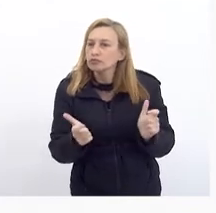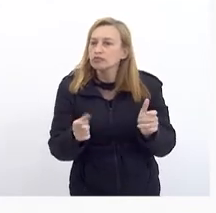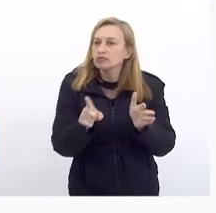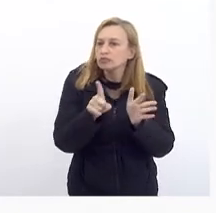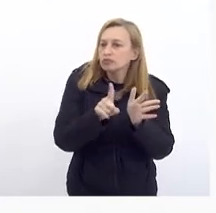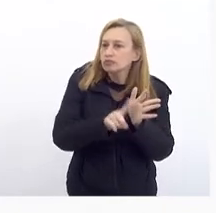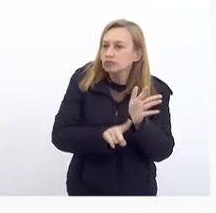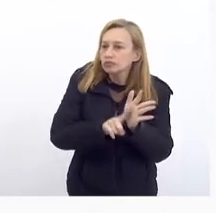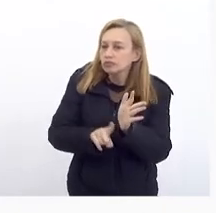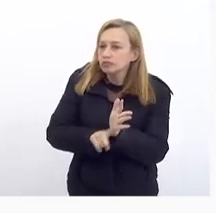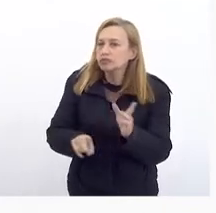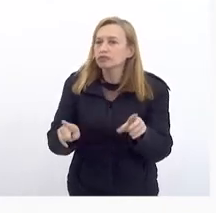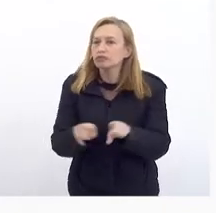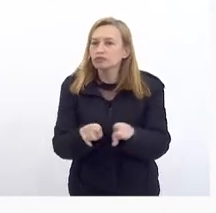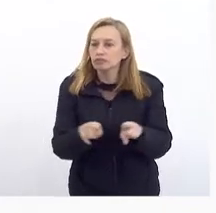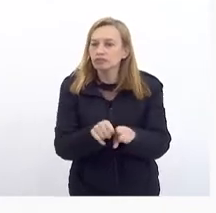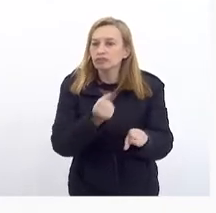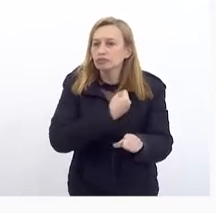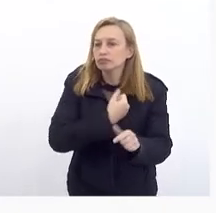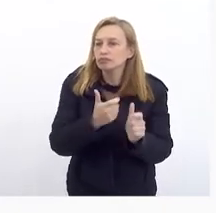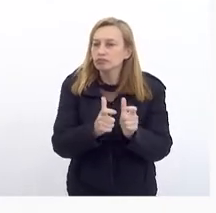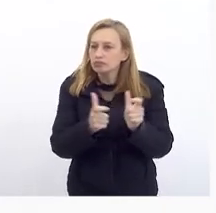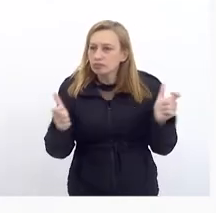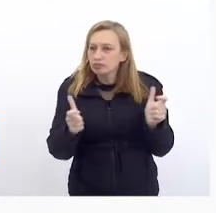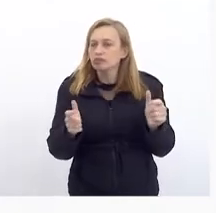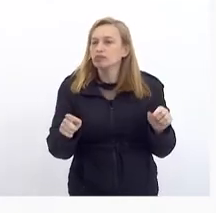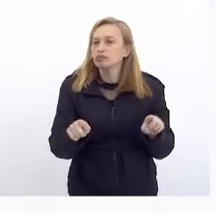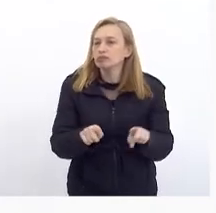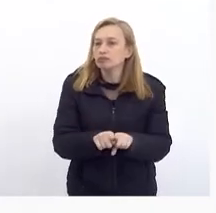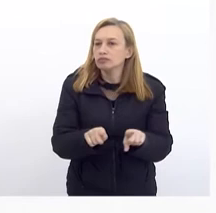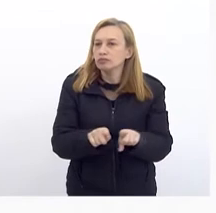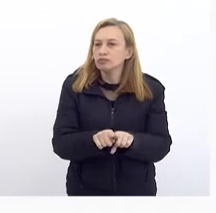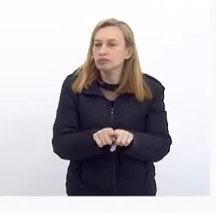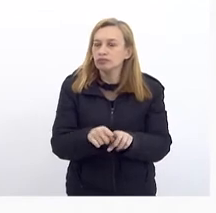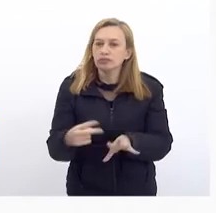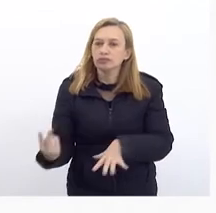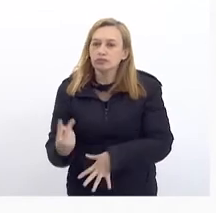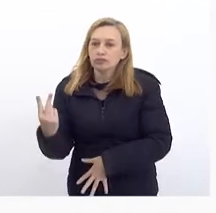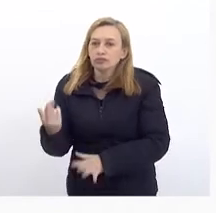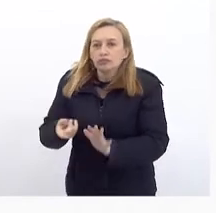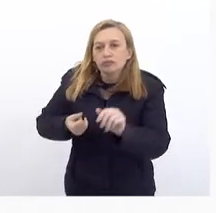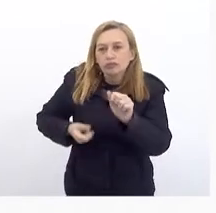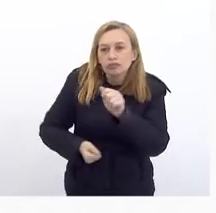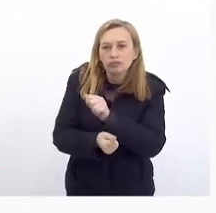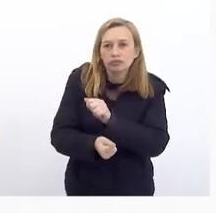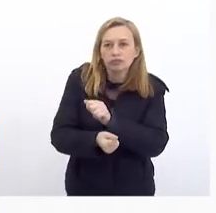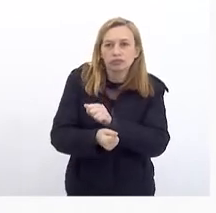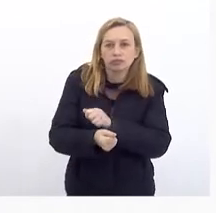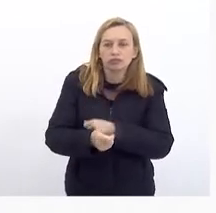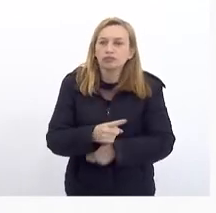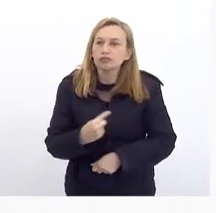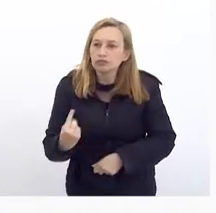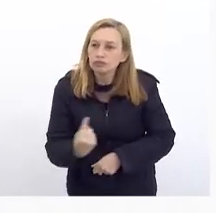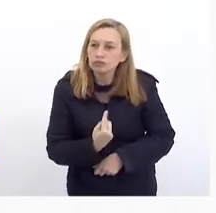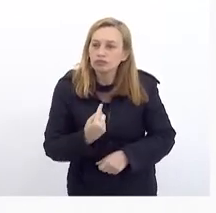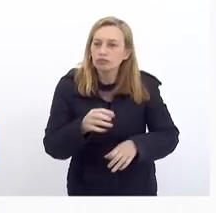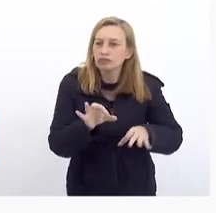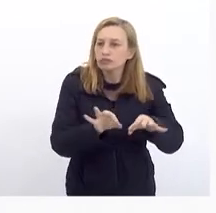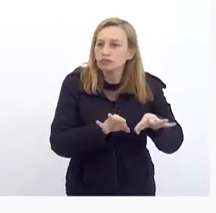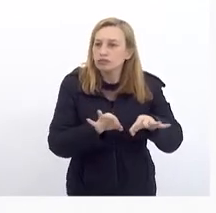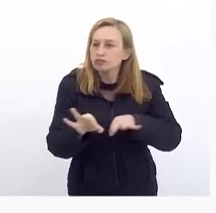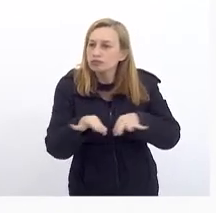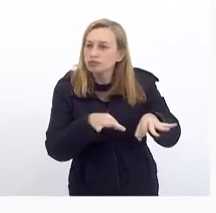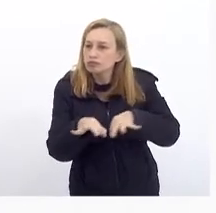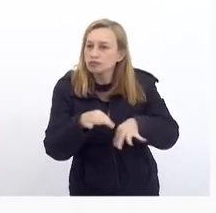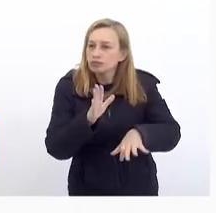Nós tivemos Um aumento Também considerável Nos valores De investimento Que nós estamos Planejando Quase